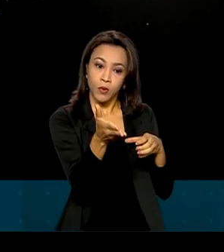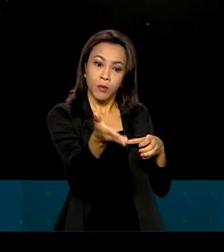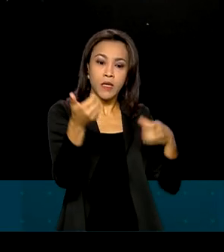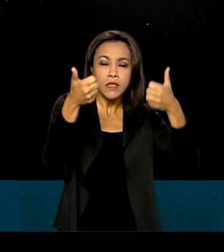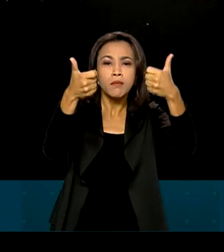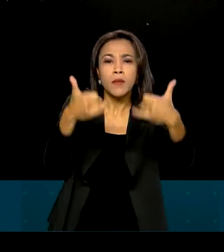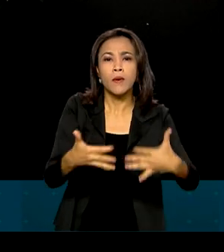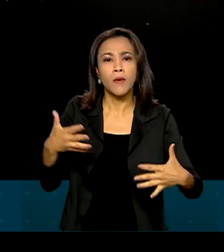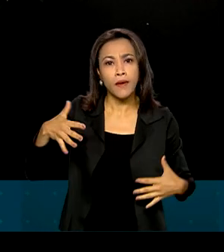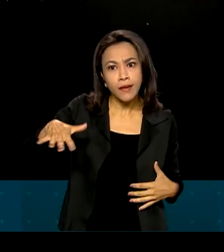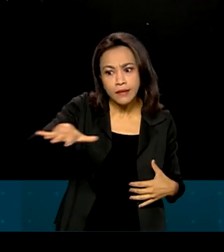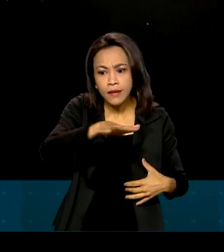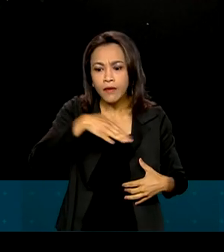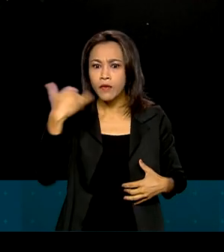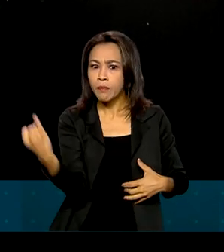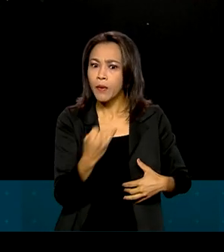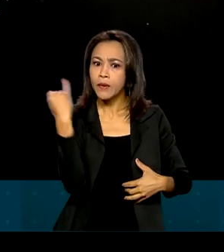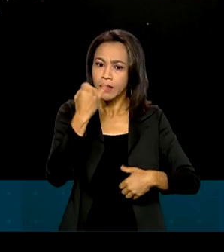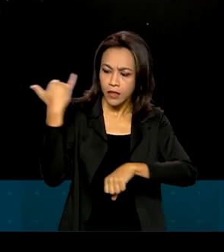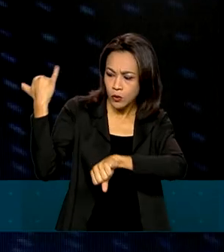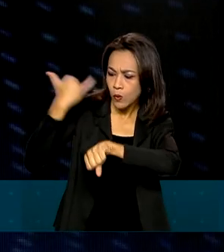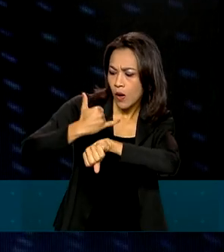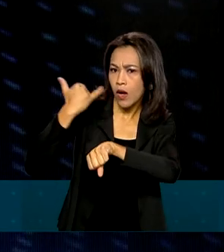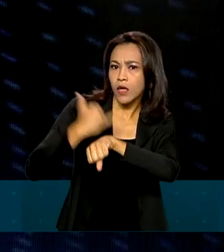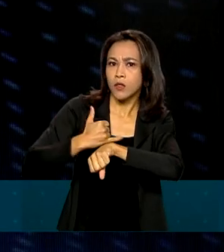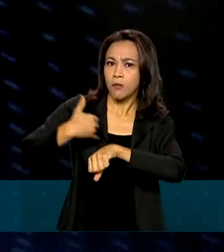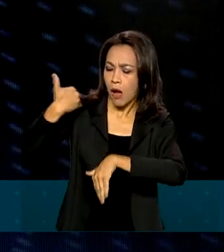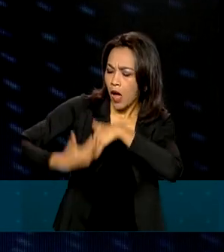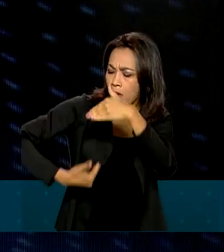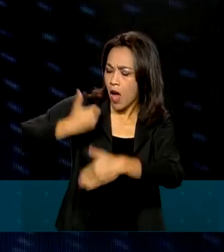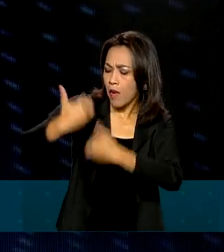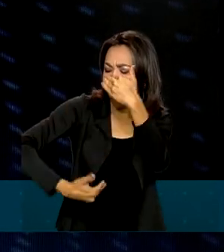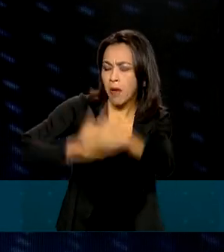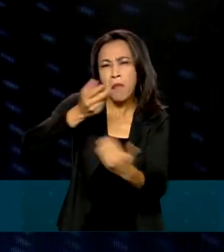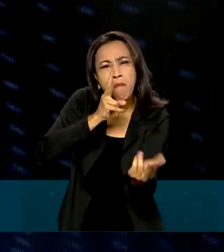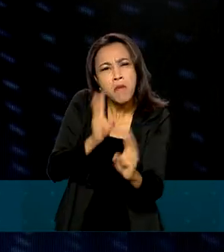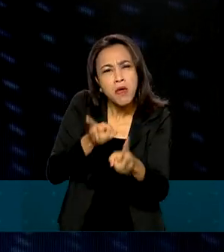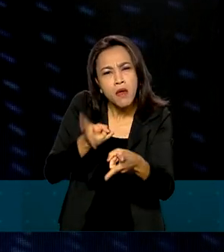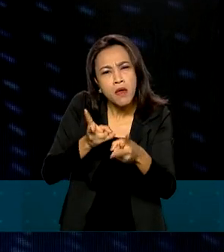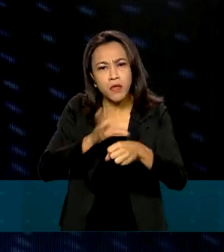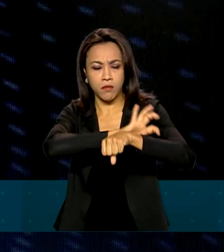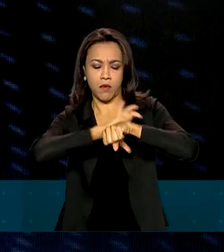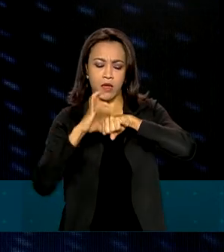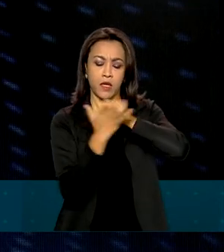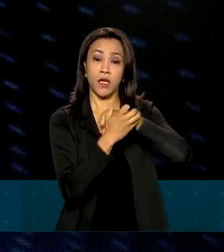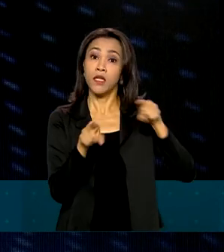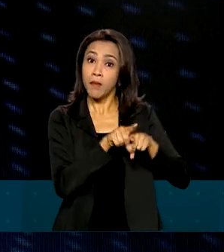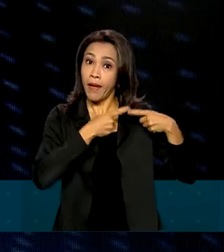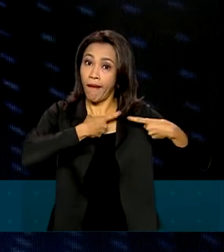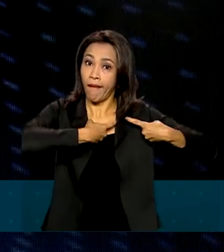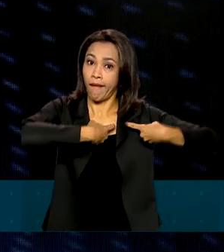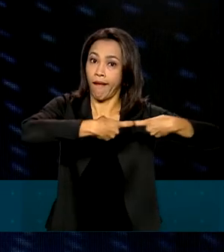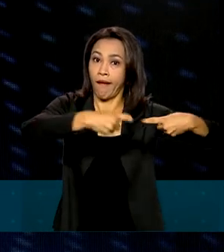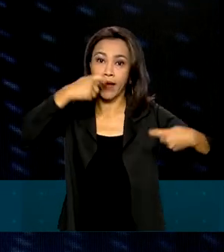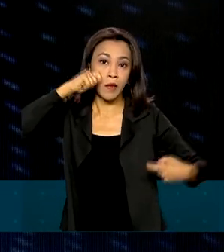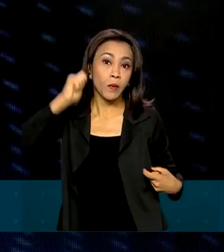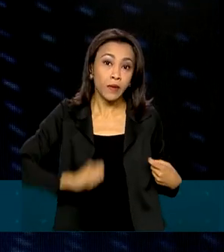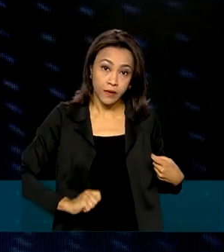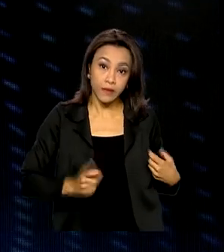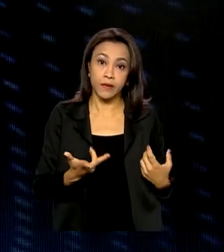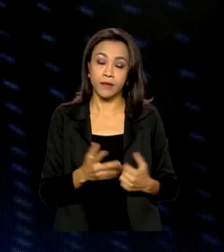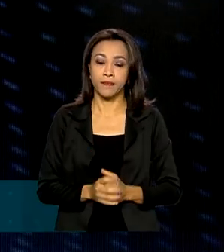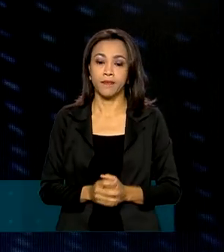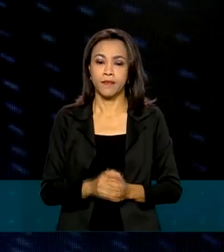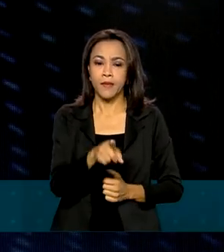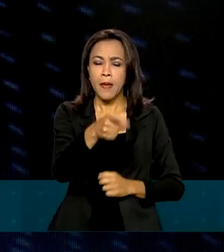setor foi importante para o crescimento do Brasil, mesmo durante a pandemia do coronavírus e da guerra na Ucrânia. Mesmo em meio a esse